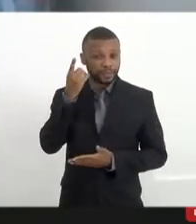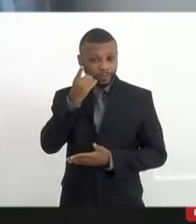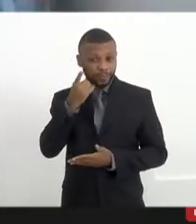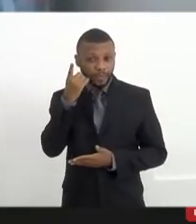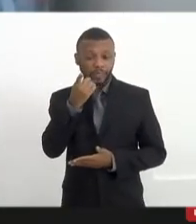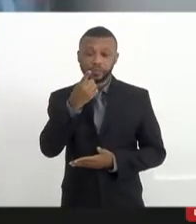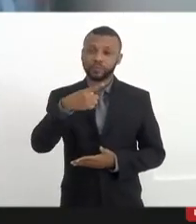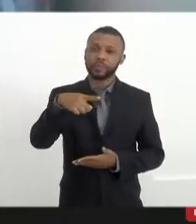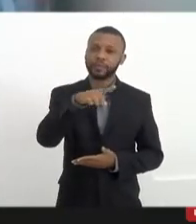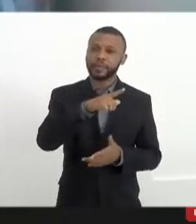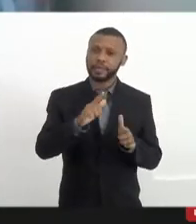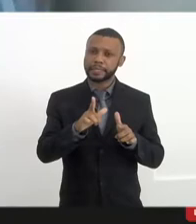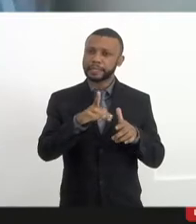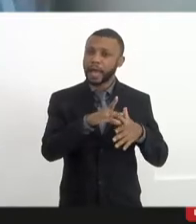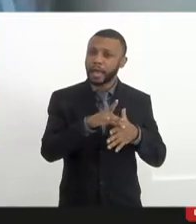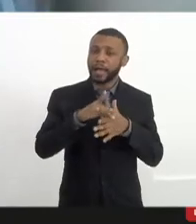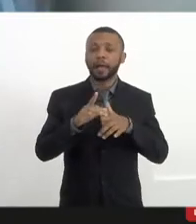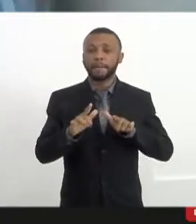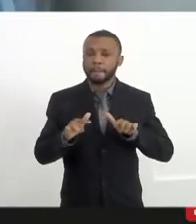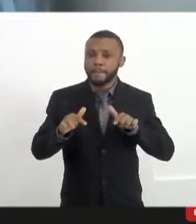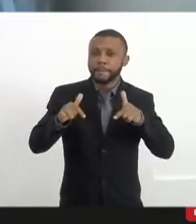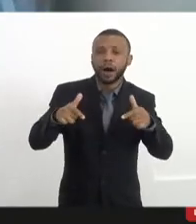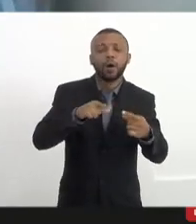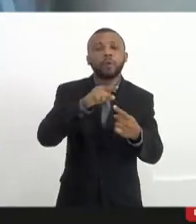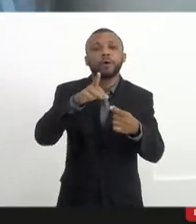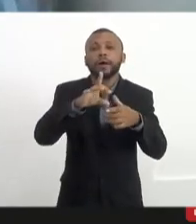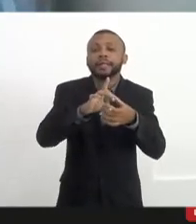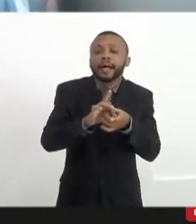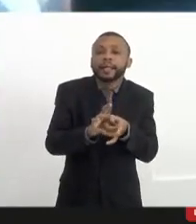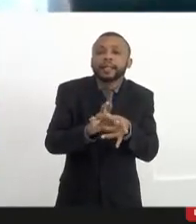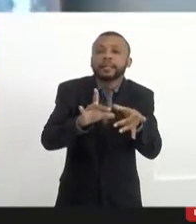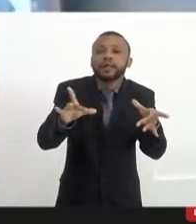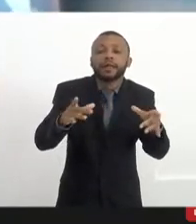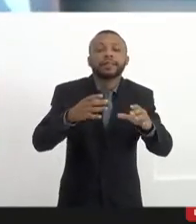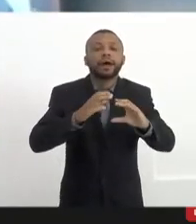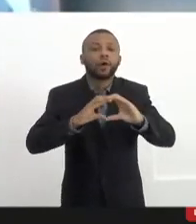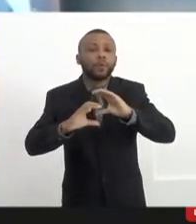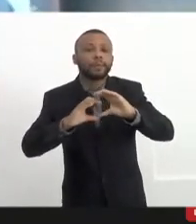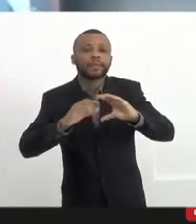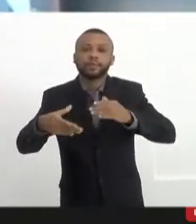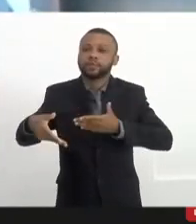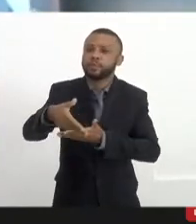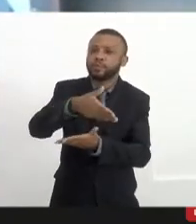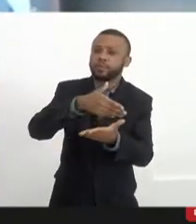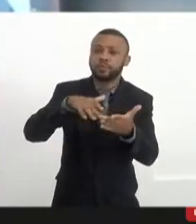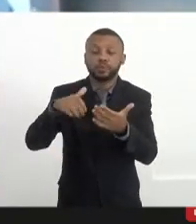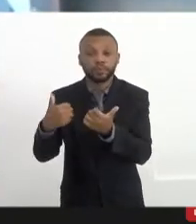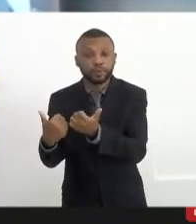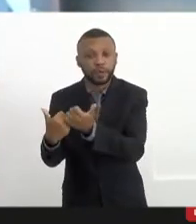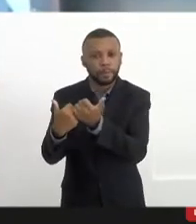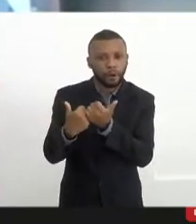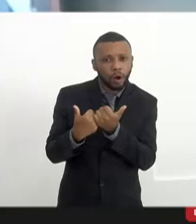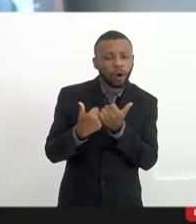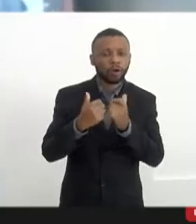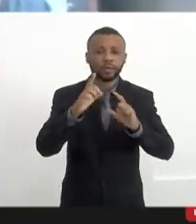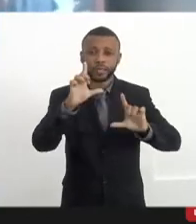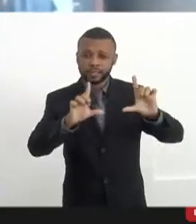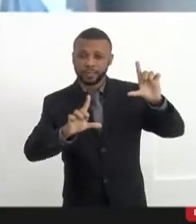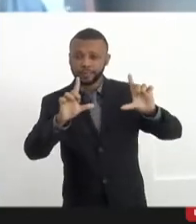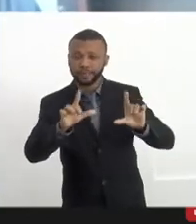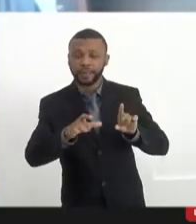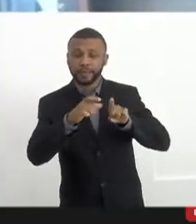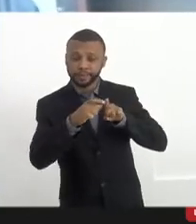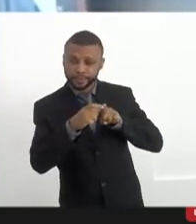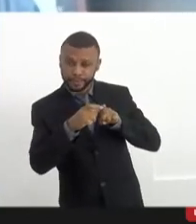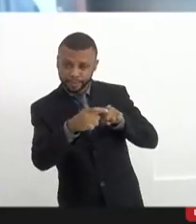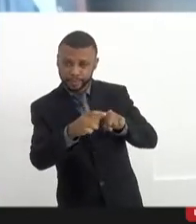militantes da democratização das comunicações, do apoio às rádios e TVs comunitárias. Bem,